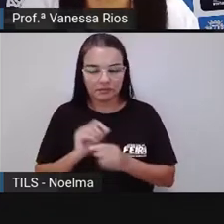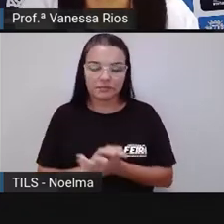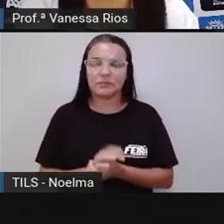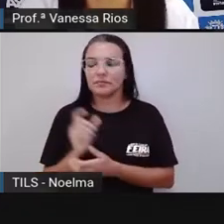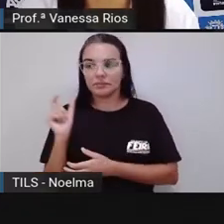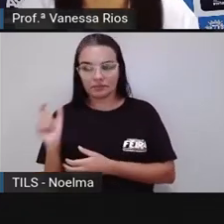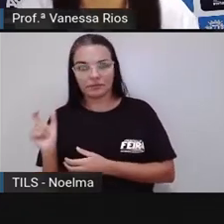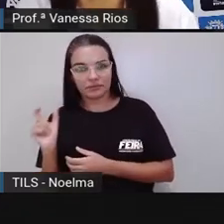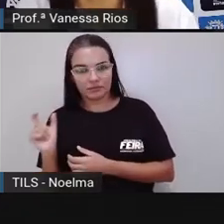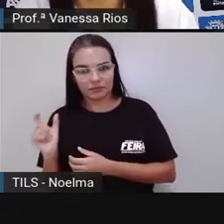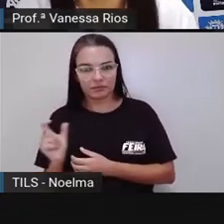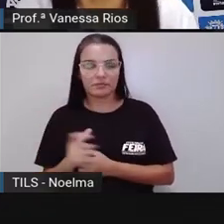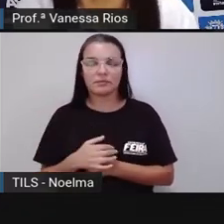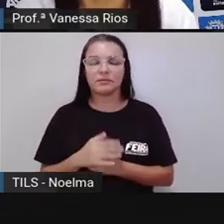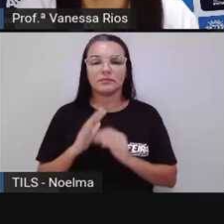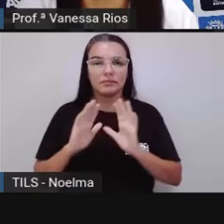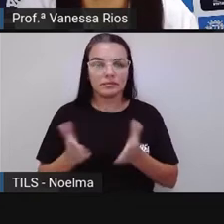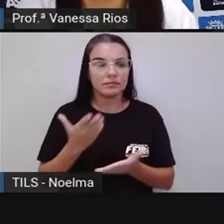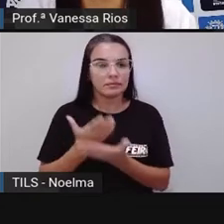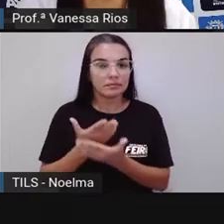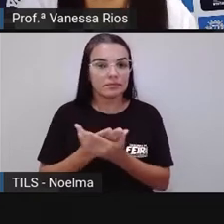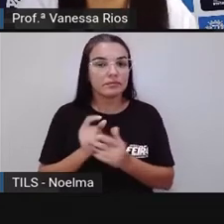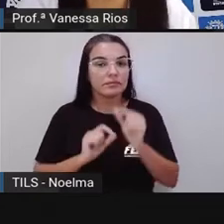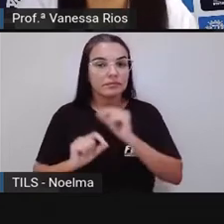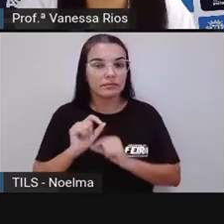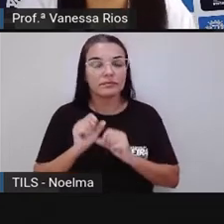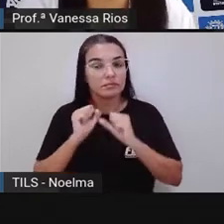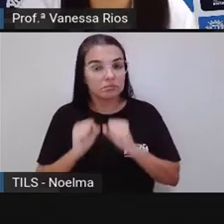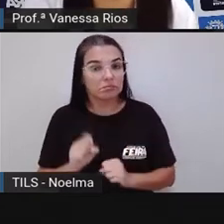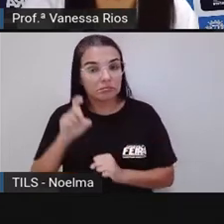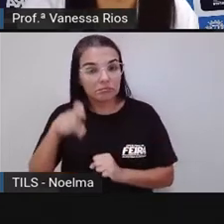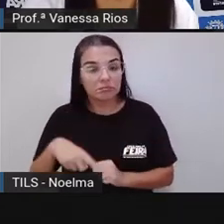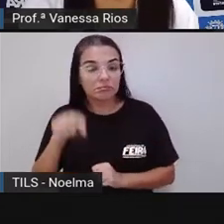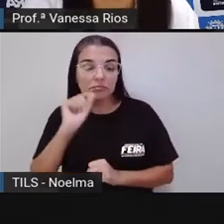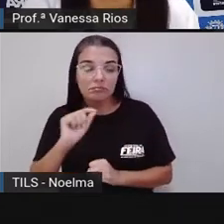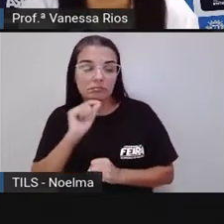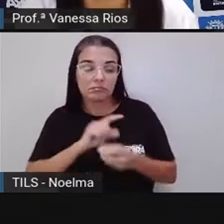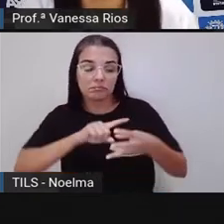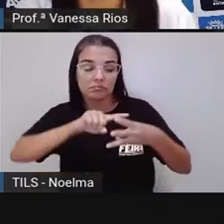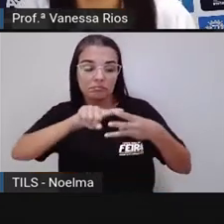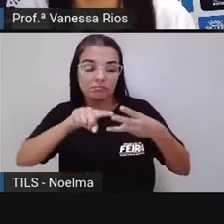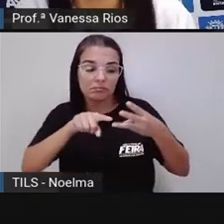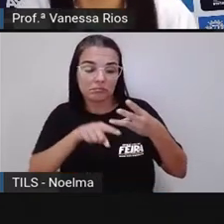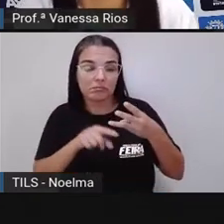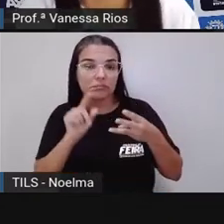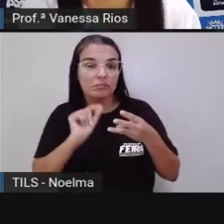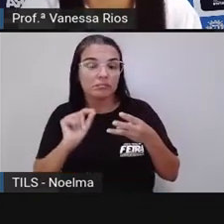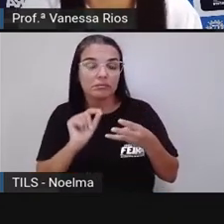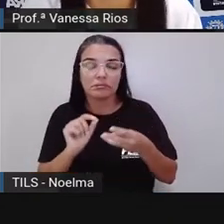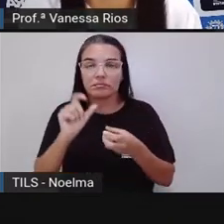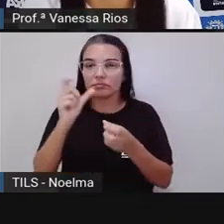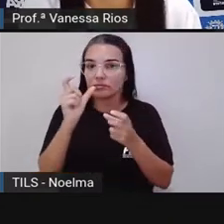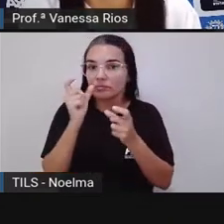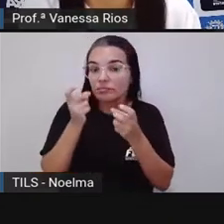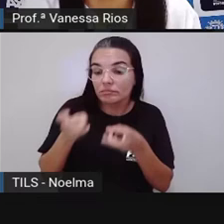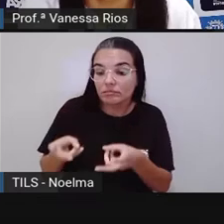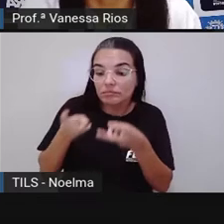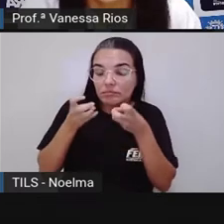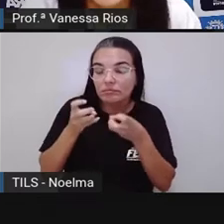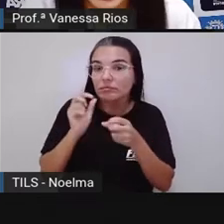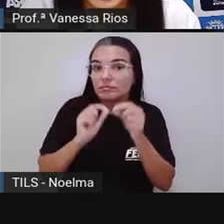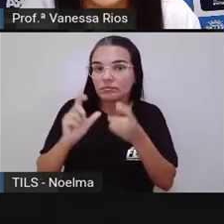palavras, nós também já estudamos que as palavras podem ser classificadas observando a sua sílaba